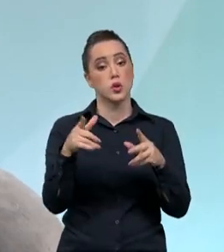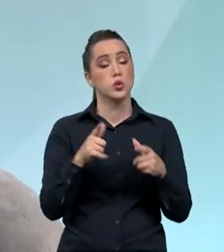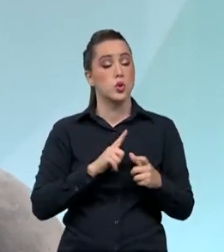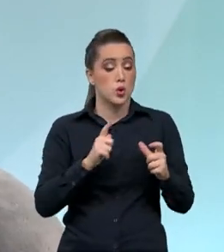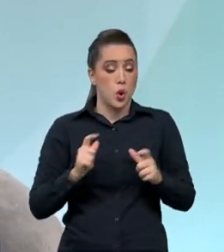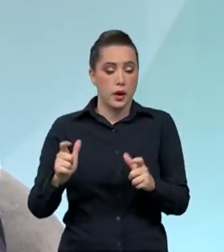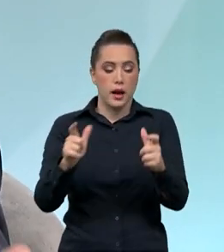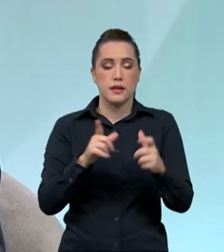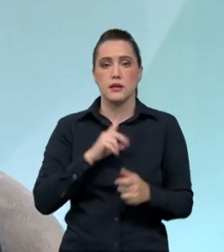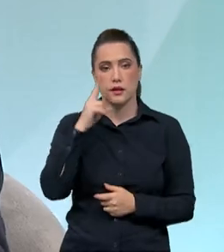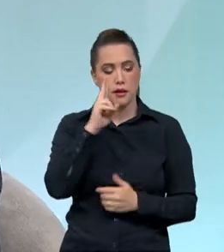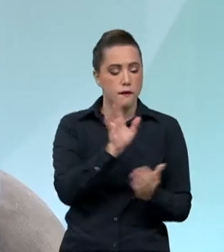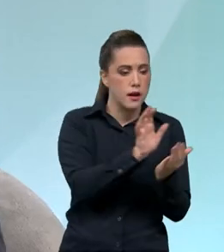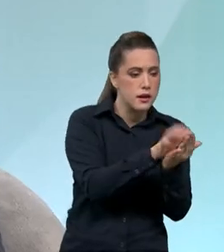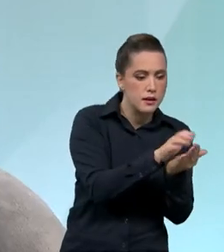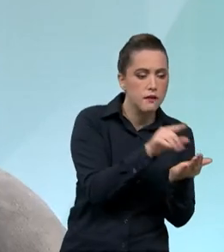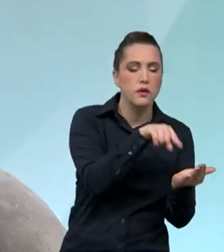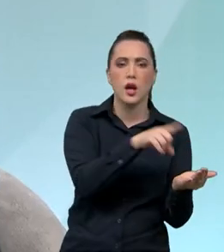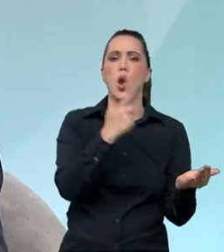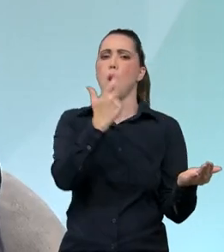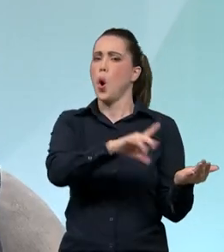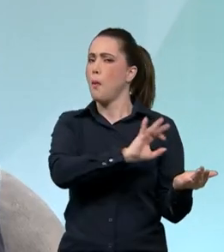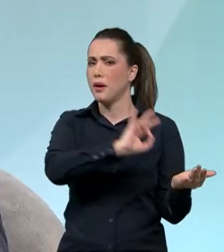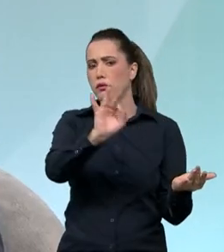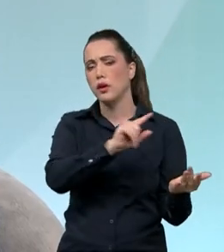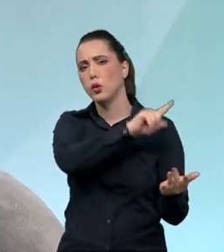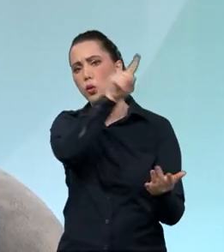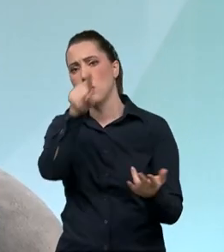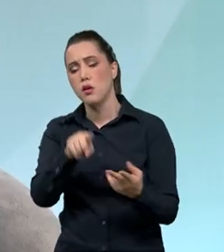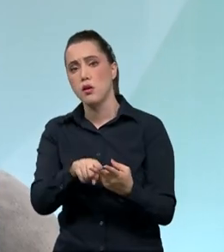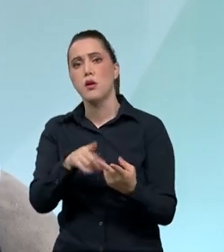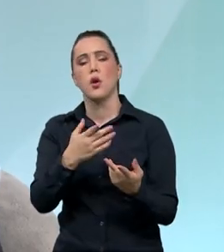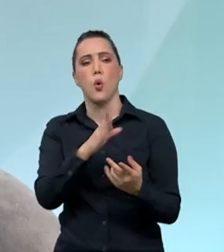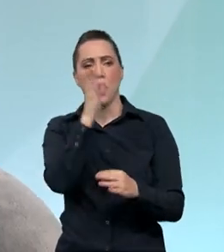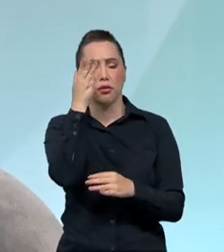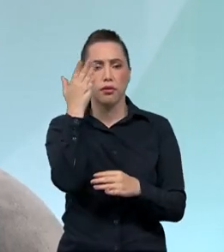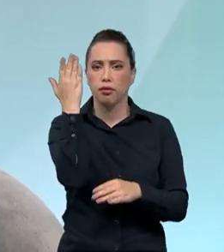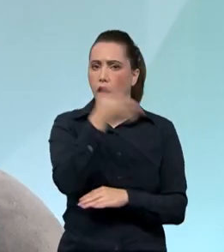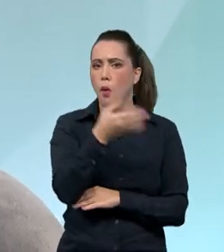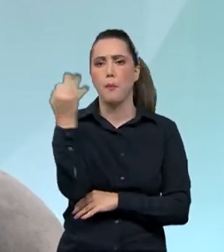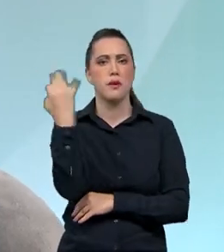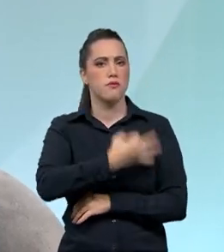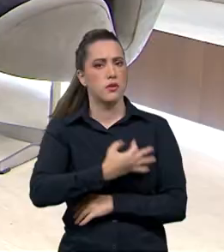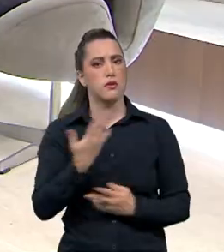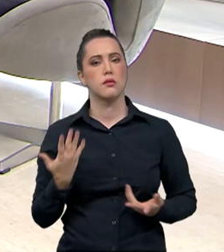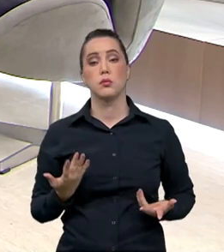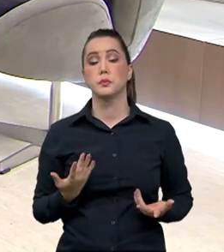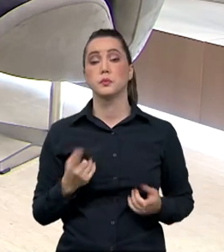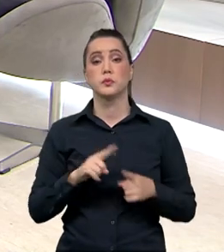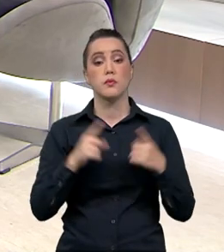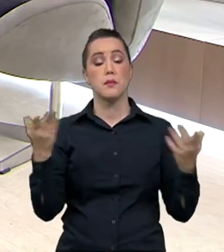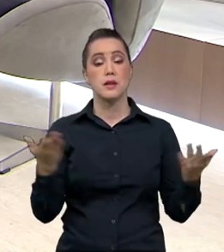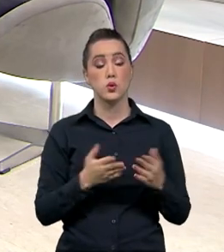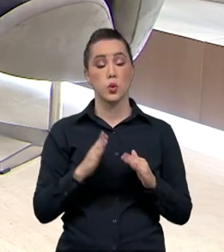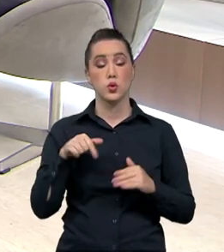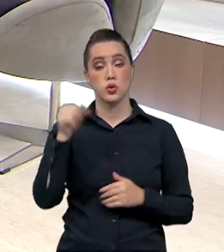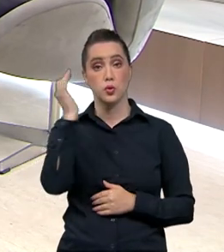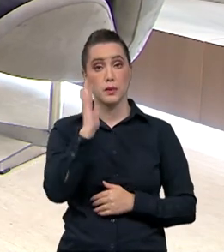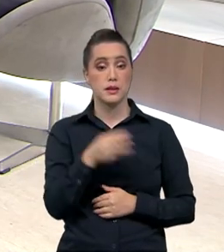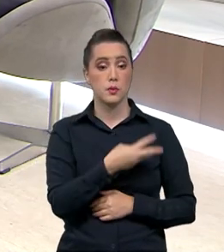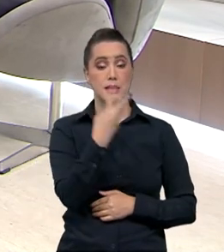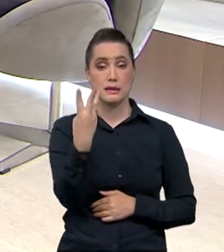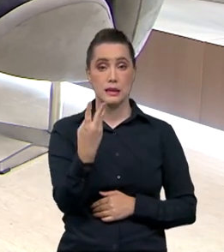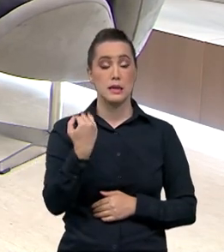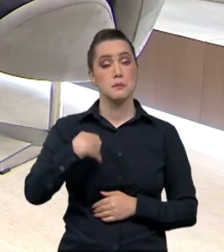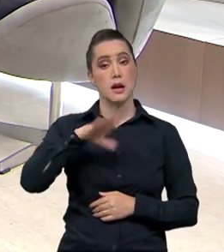elas têm. Quando você olha para Recife, você tem centro de convenções, você tem uma rede hoteleira muito boa, uma infraestrutura muito boa. Mas hoje, no Brasil, as três